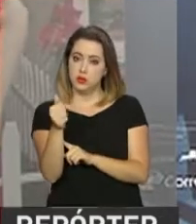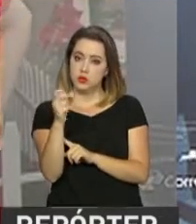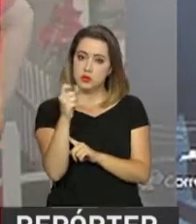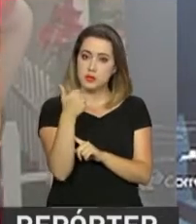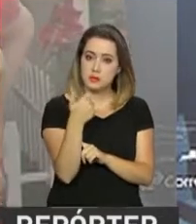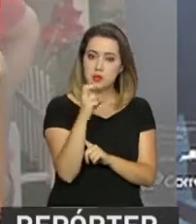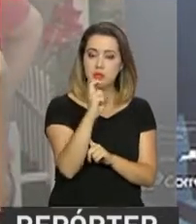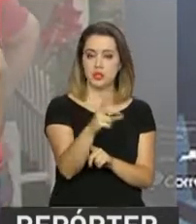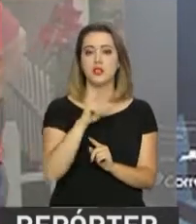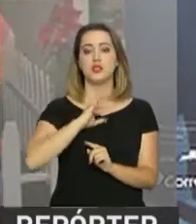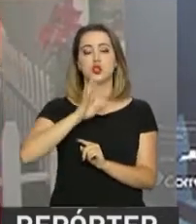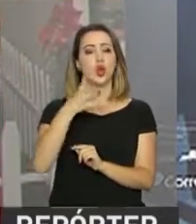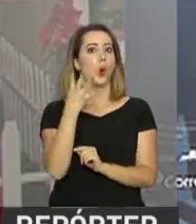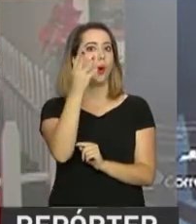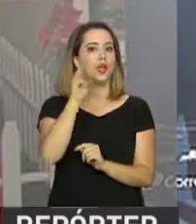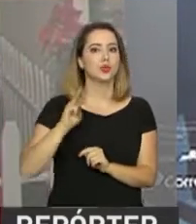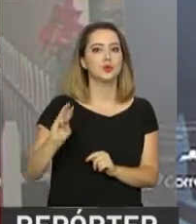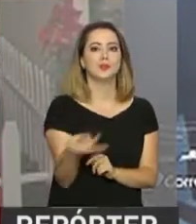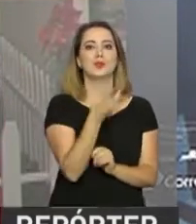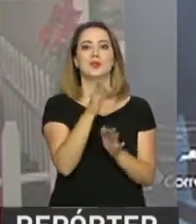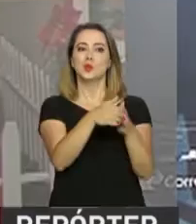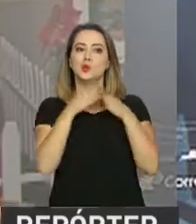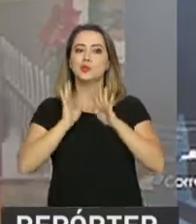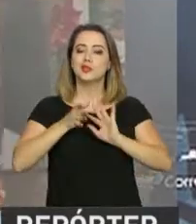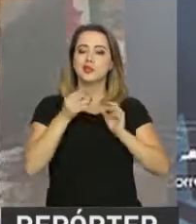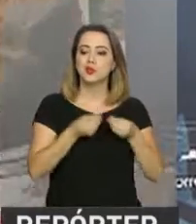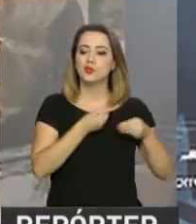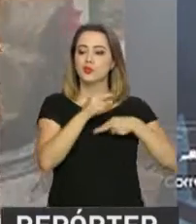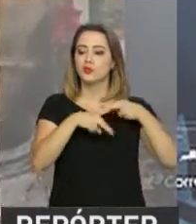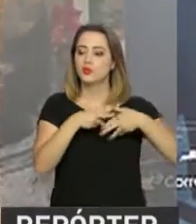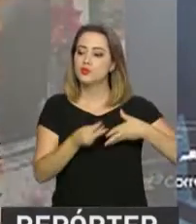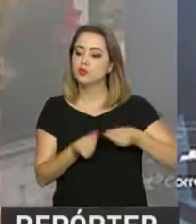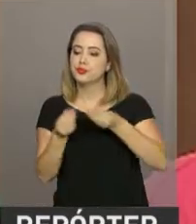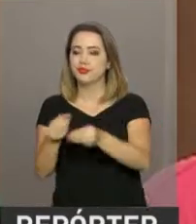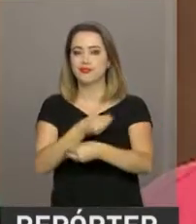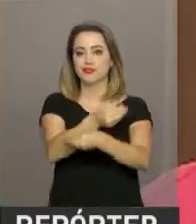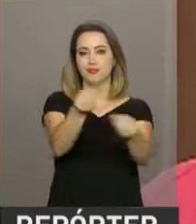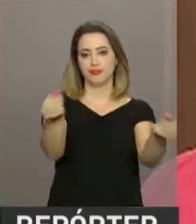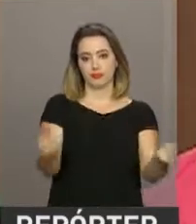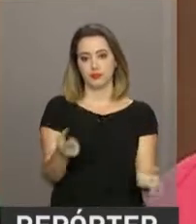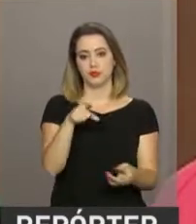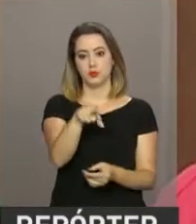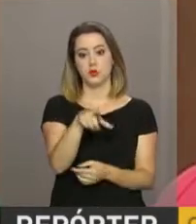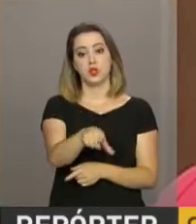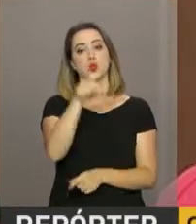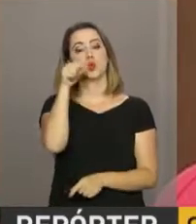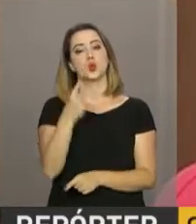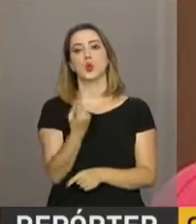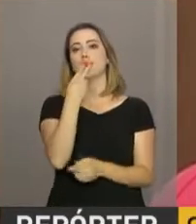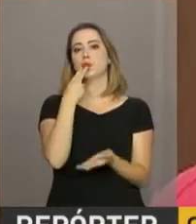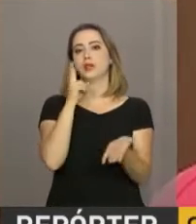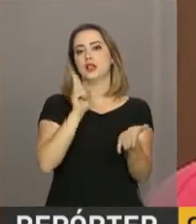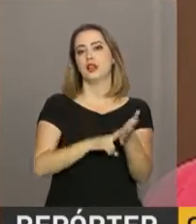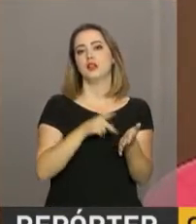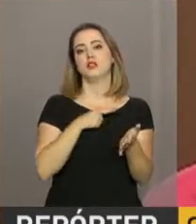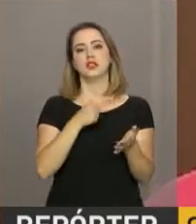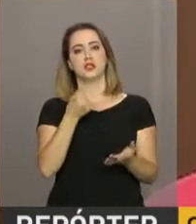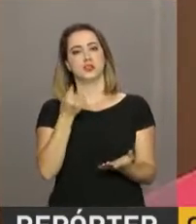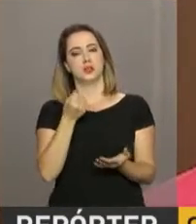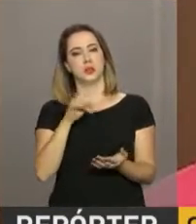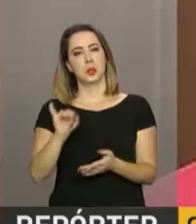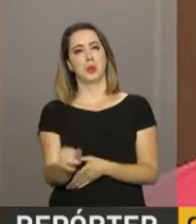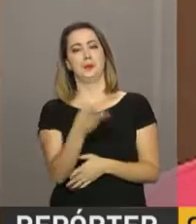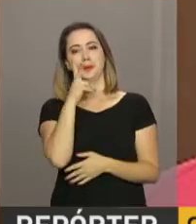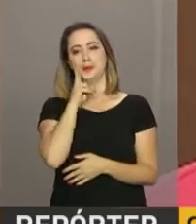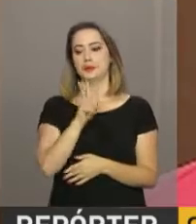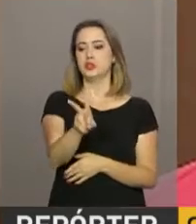pedidos foram atendidos graças a voluntários espalhados por todo o país. Vai lá, escolhe uma cartinha. Você tem a oportunidade de ver